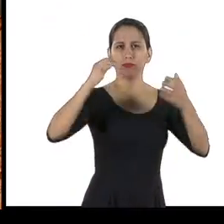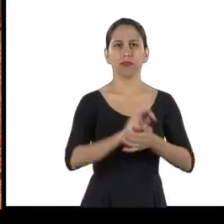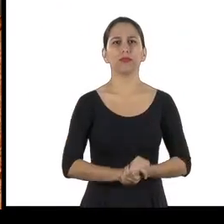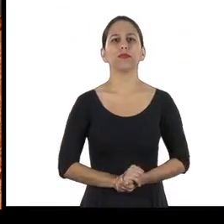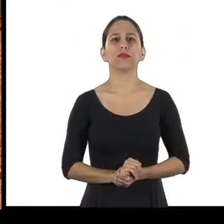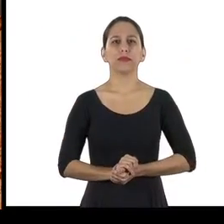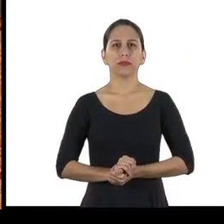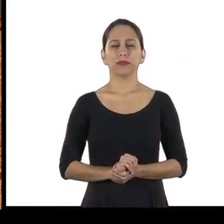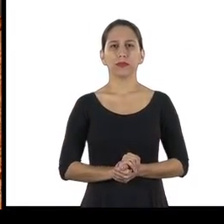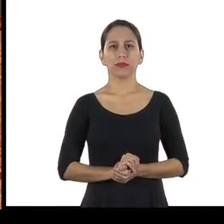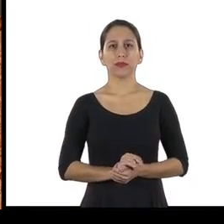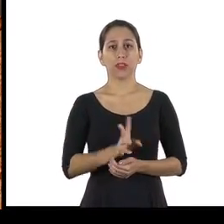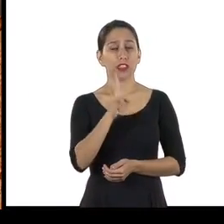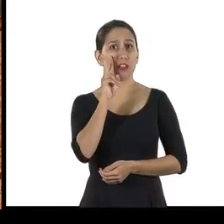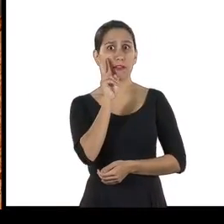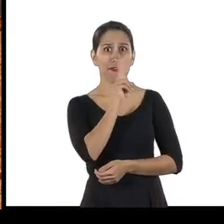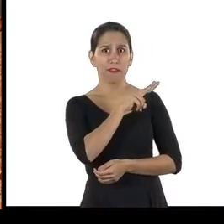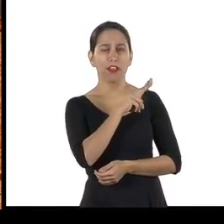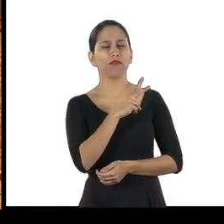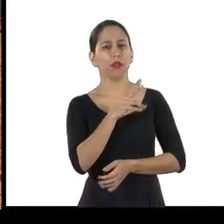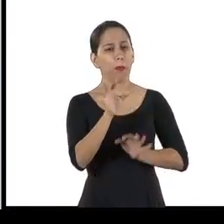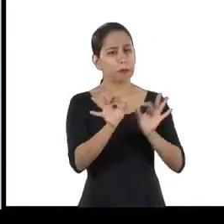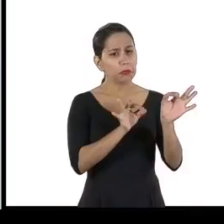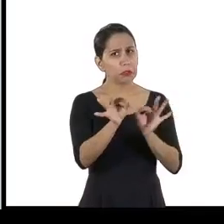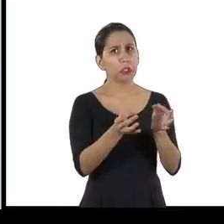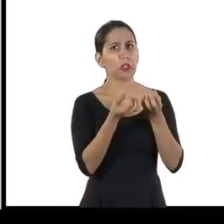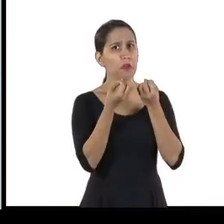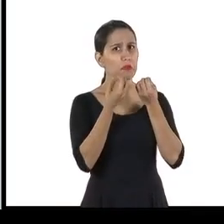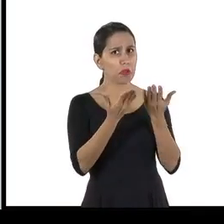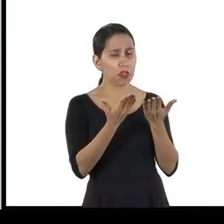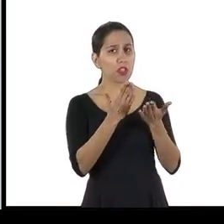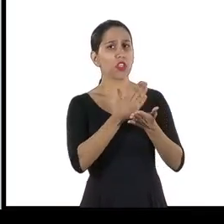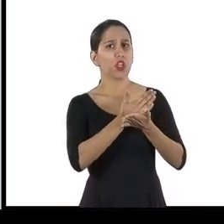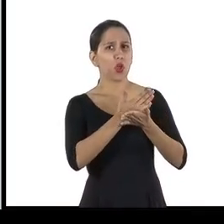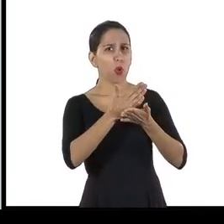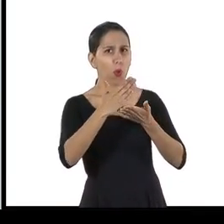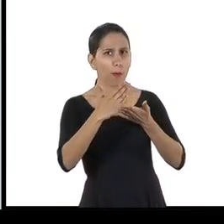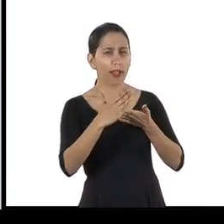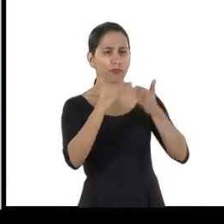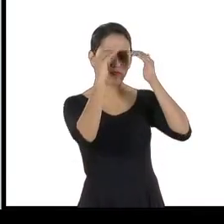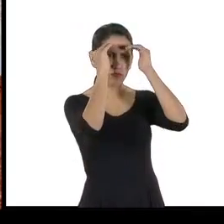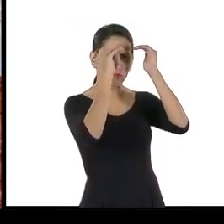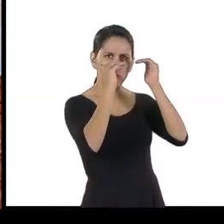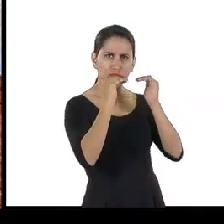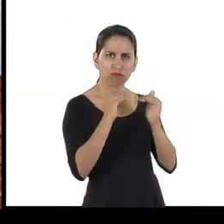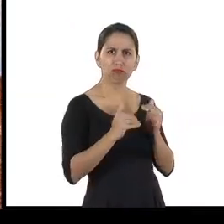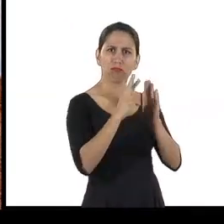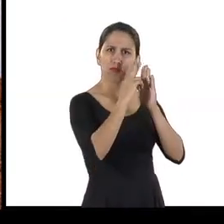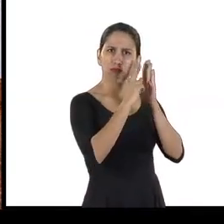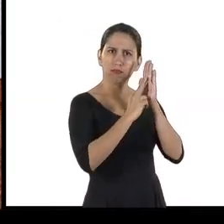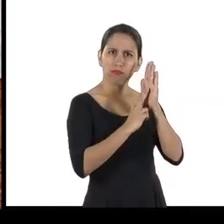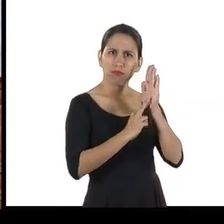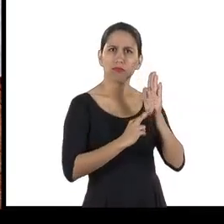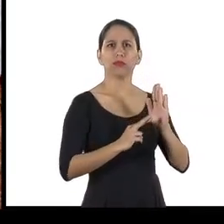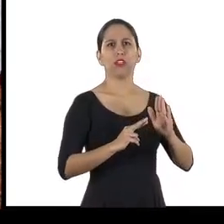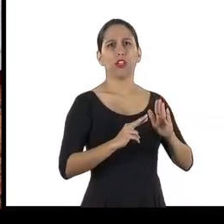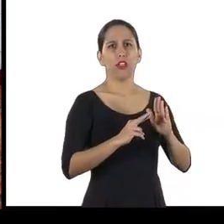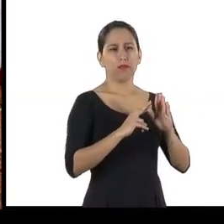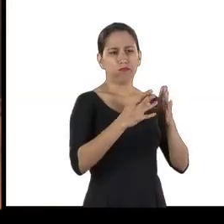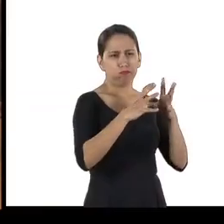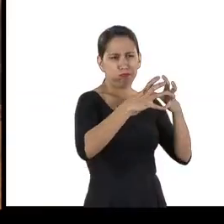Você vai ver que um bom planejamento começa pelo dimensionamento adequado e seguro dos taludes e bancadas